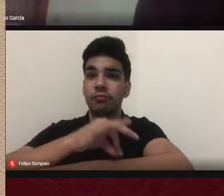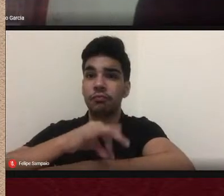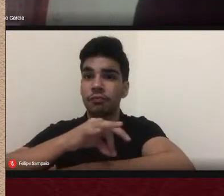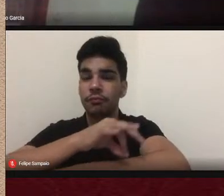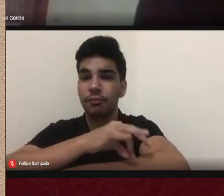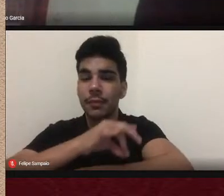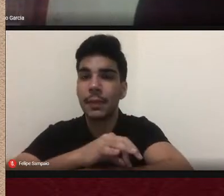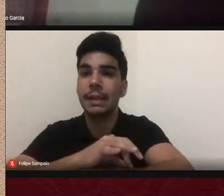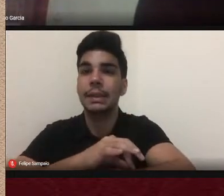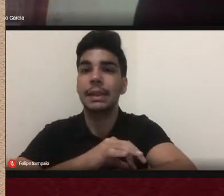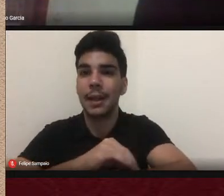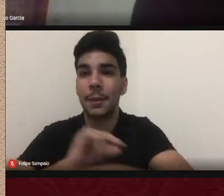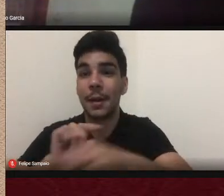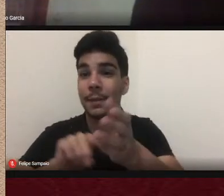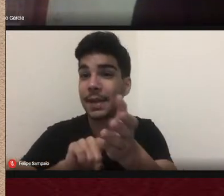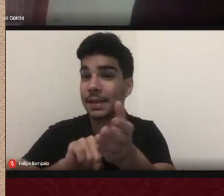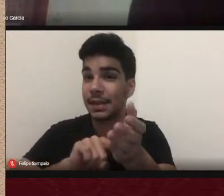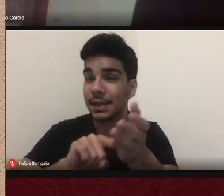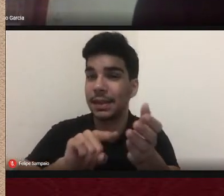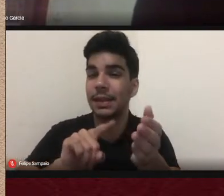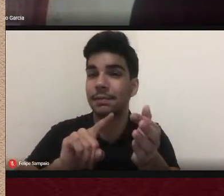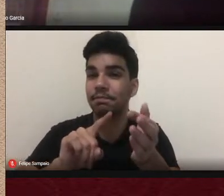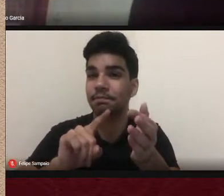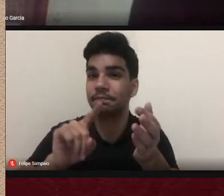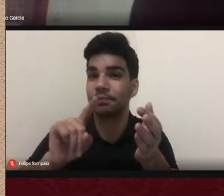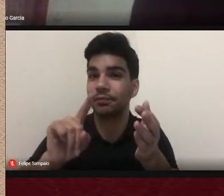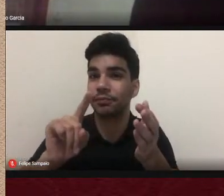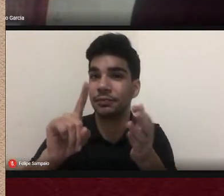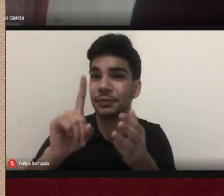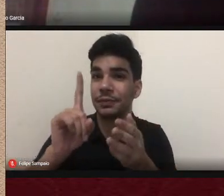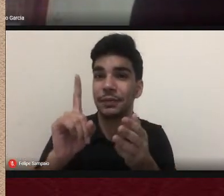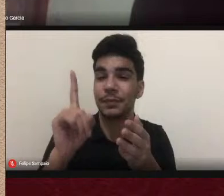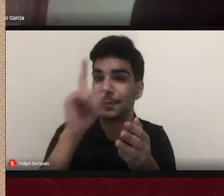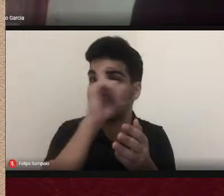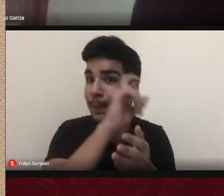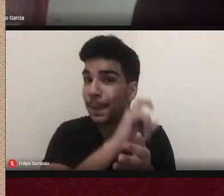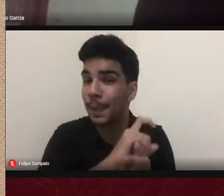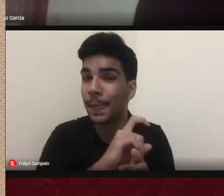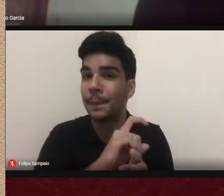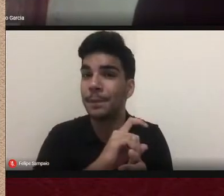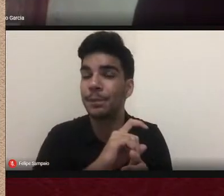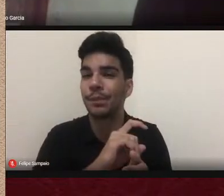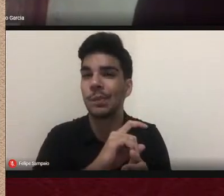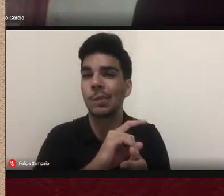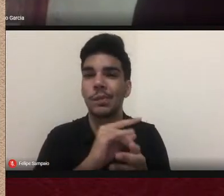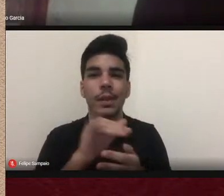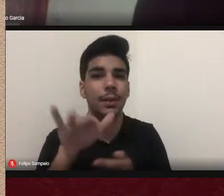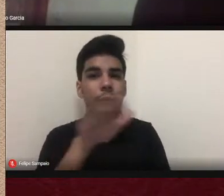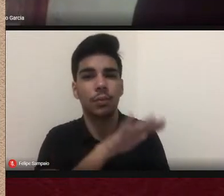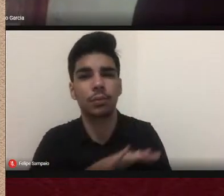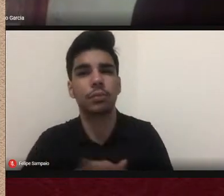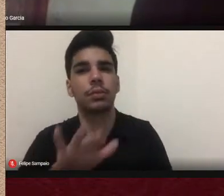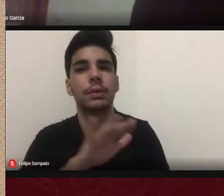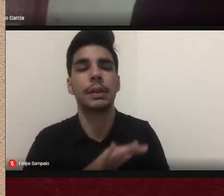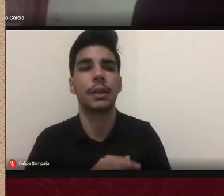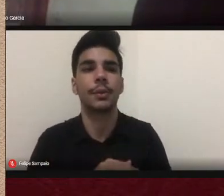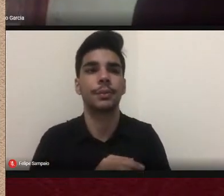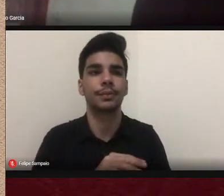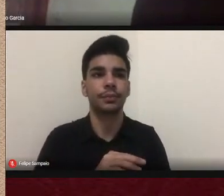desafiadora por ser um campo ainda muito incipiente dentro da historiografia nacional